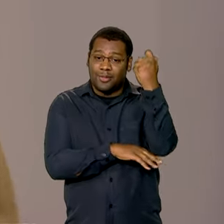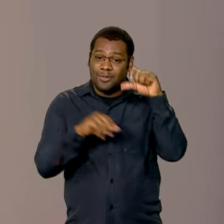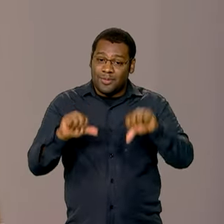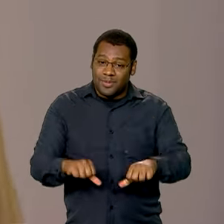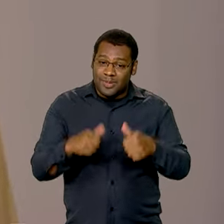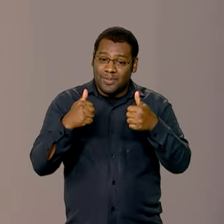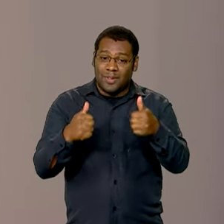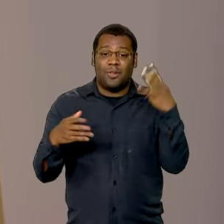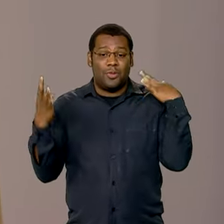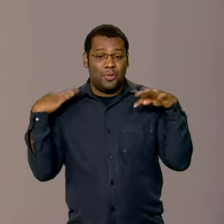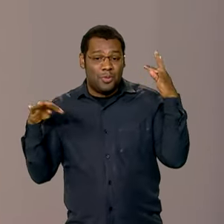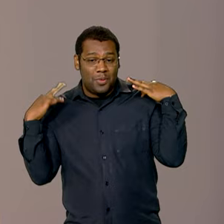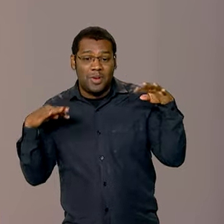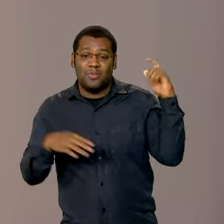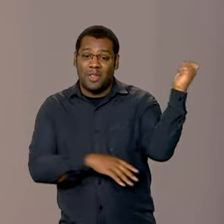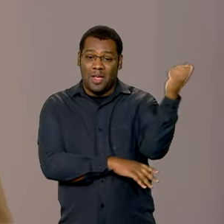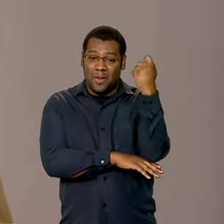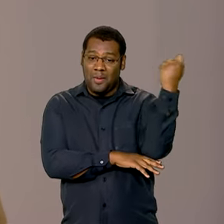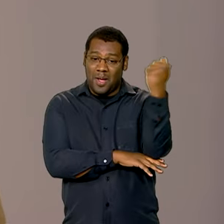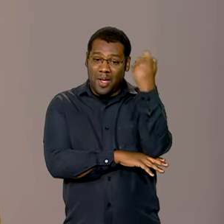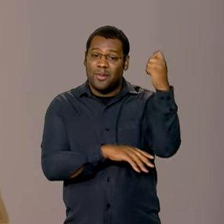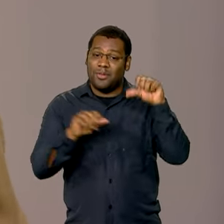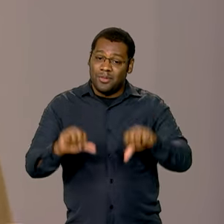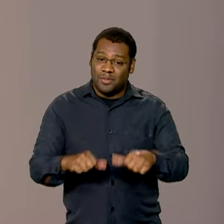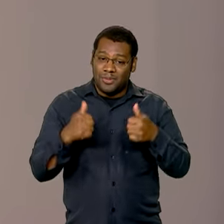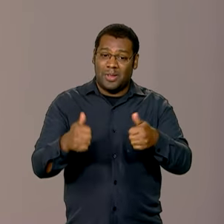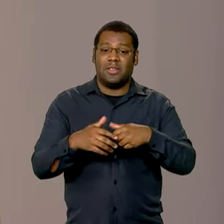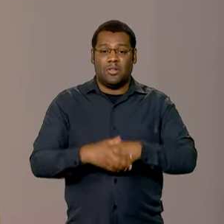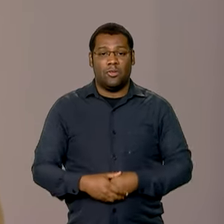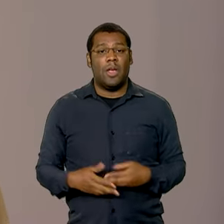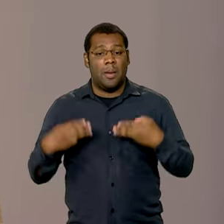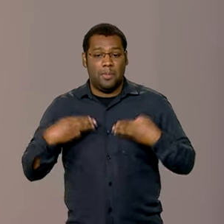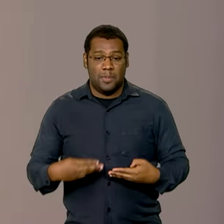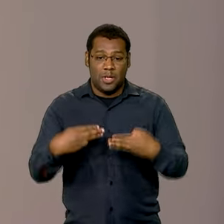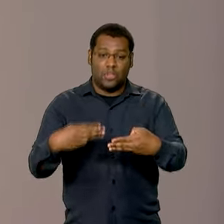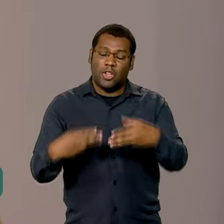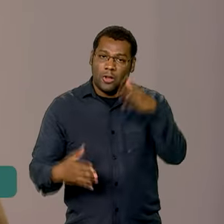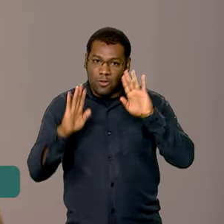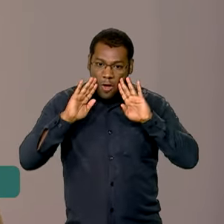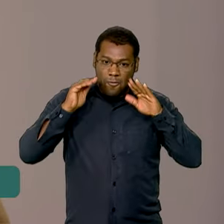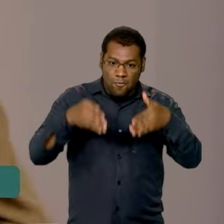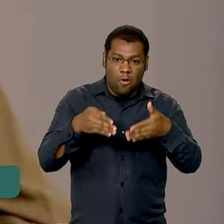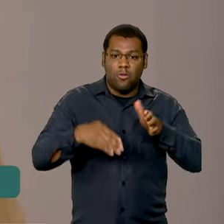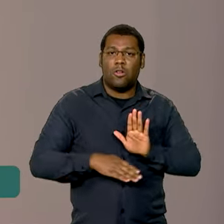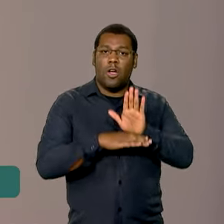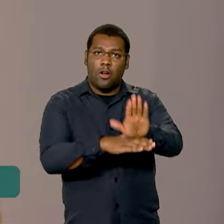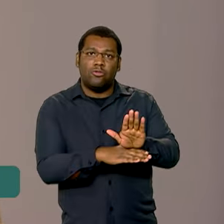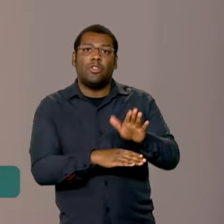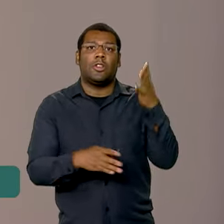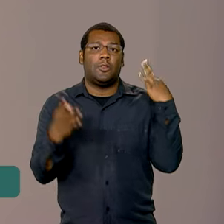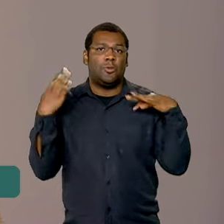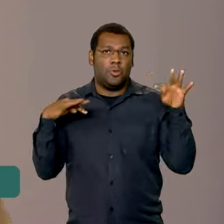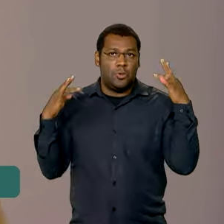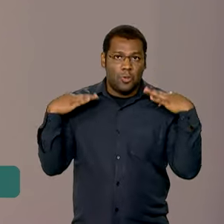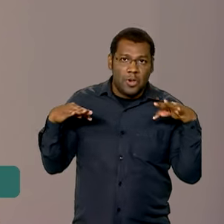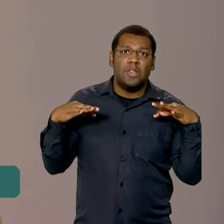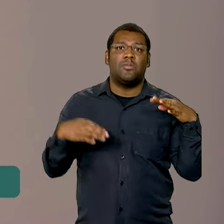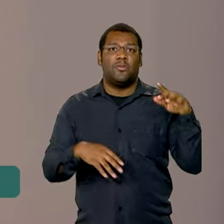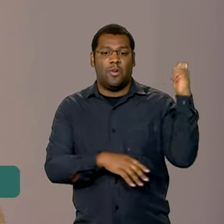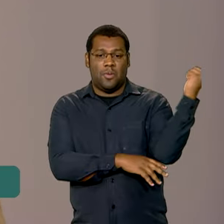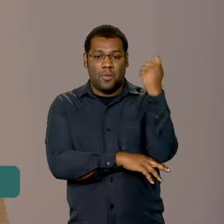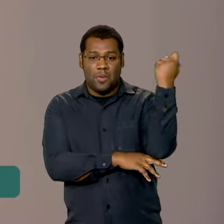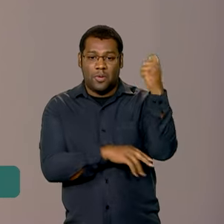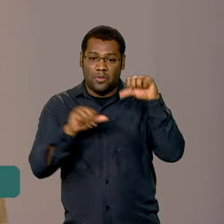setor de turismo. Ele disse que a pasta tem feito um trabalho focado em reconstruir o setor lá no estado, limpar